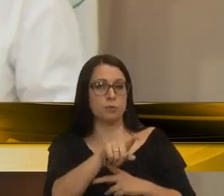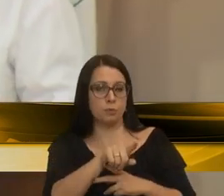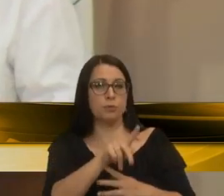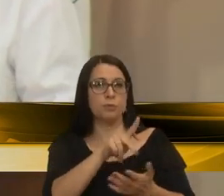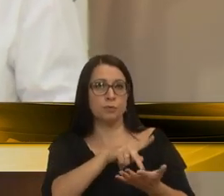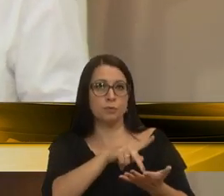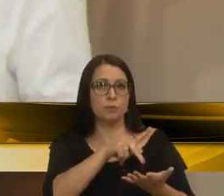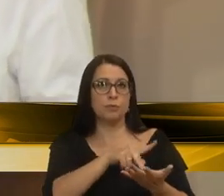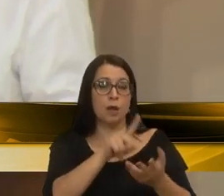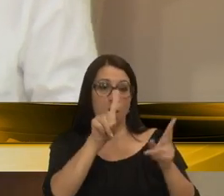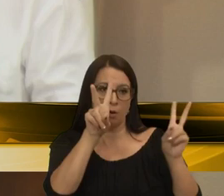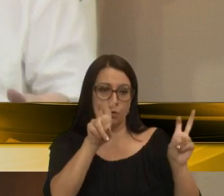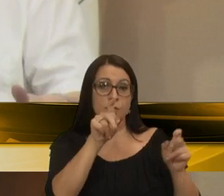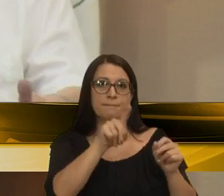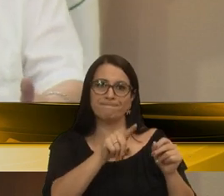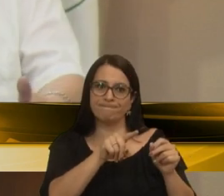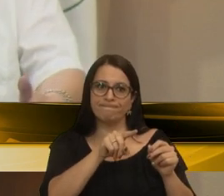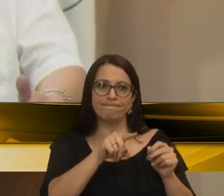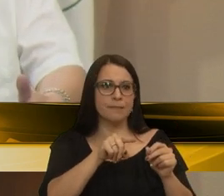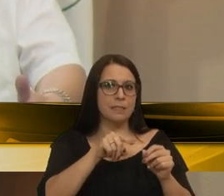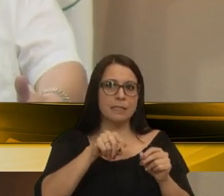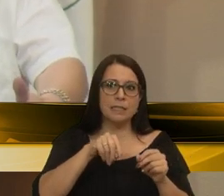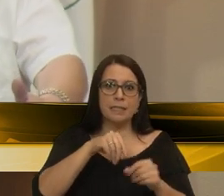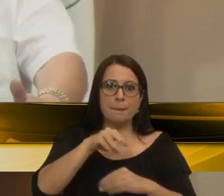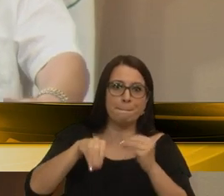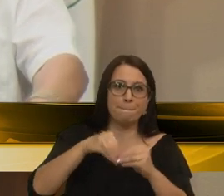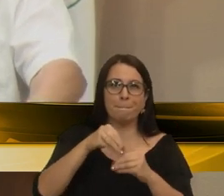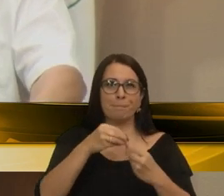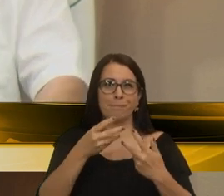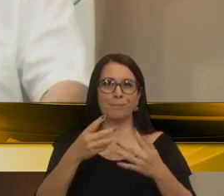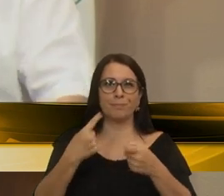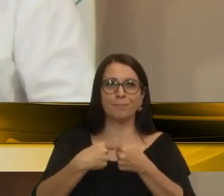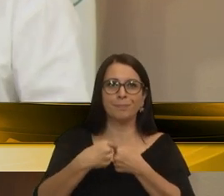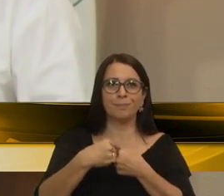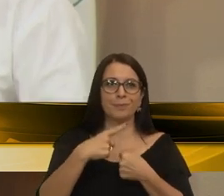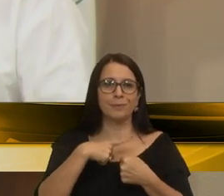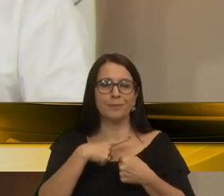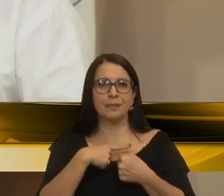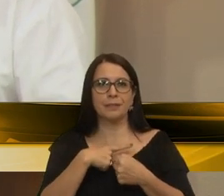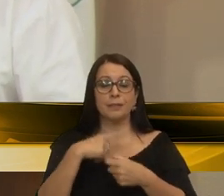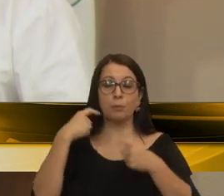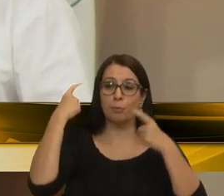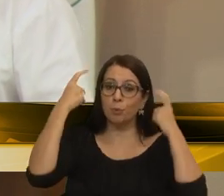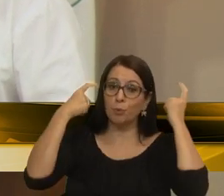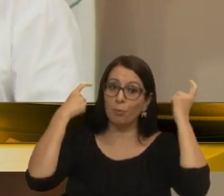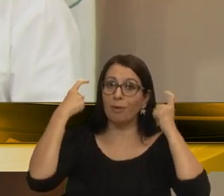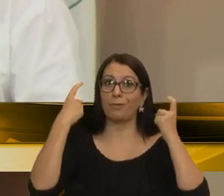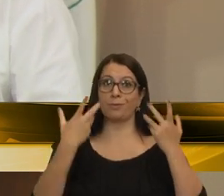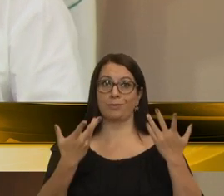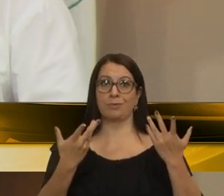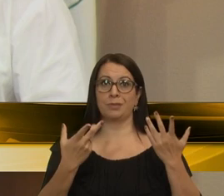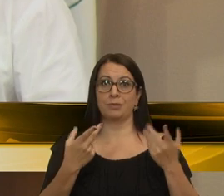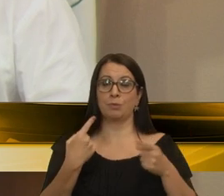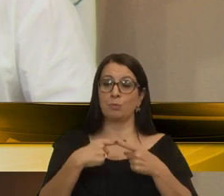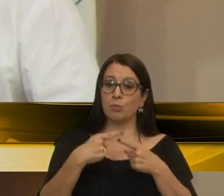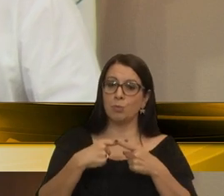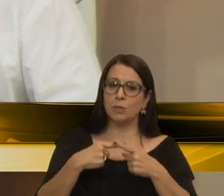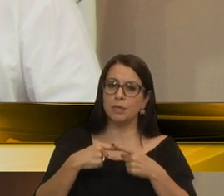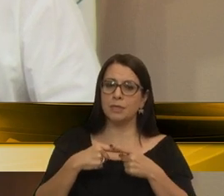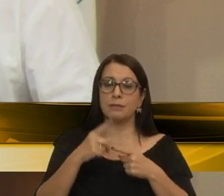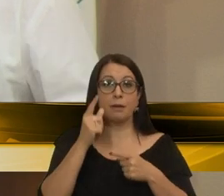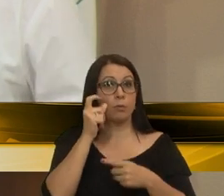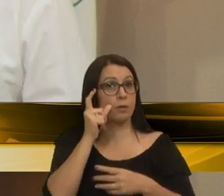fato, esse é um tema que mexe com a cidade. Então, gente tem que ter toda uma preocupação porque mexe com